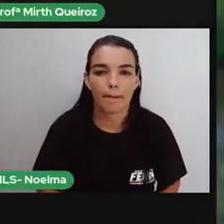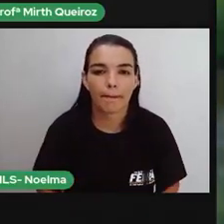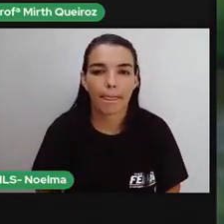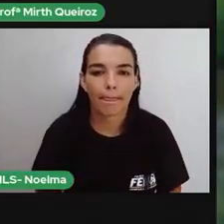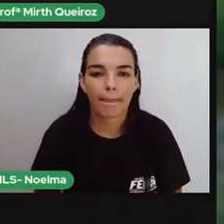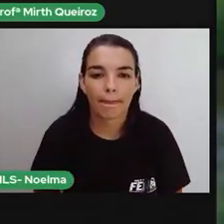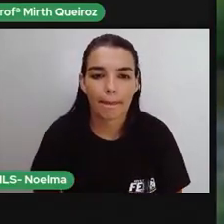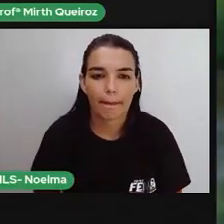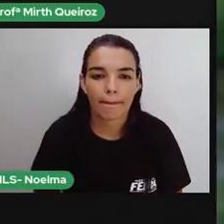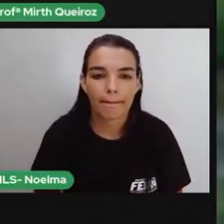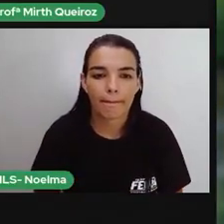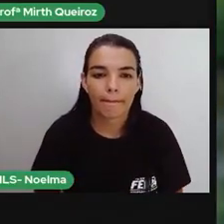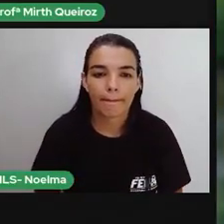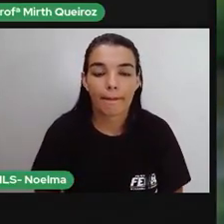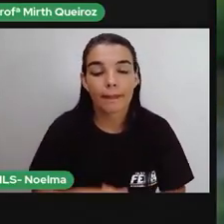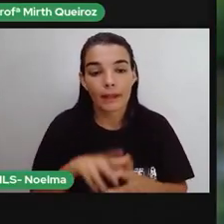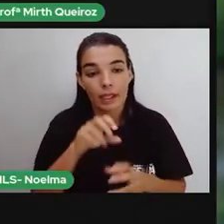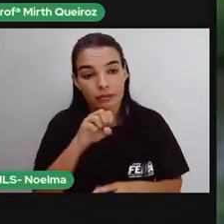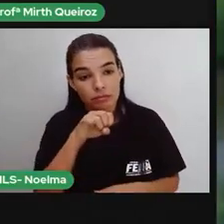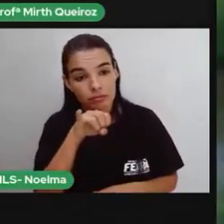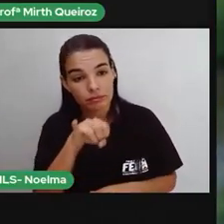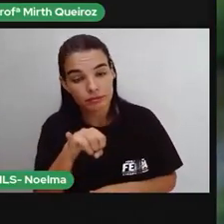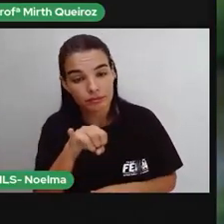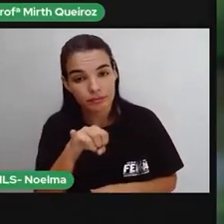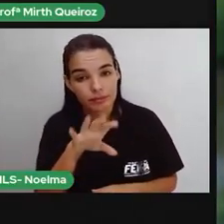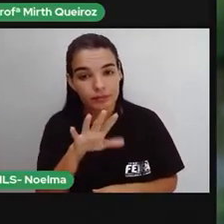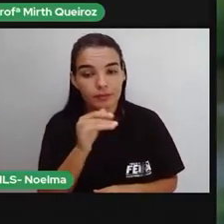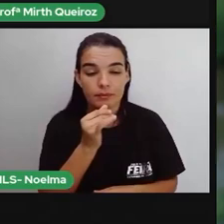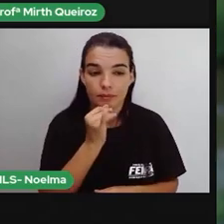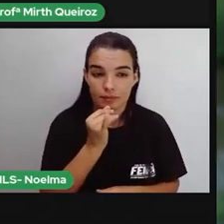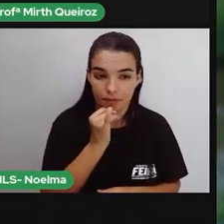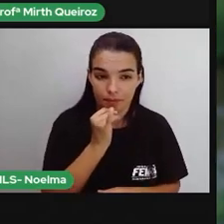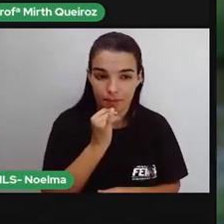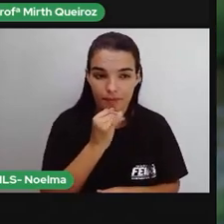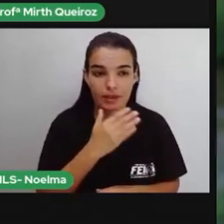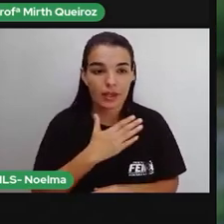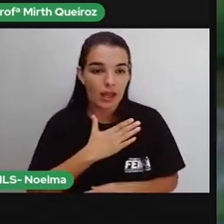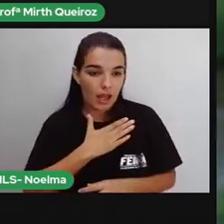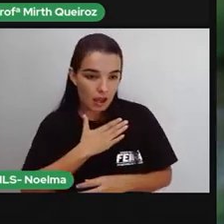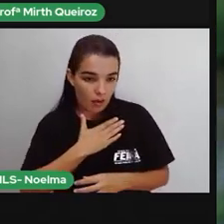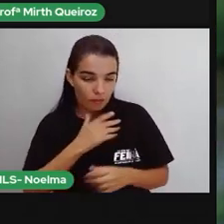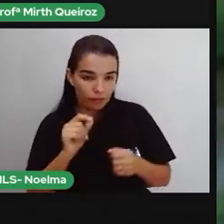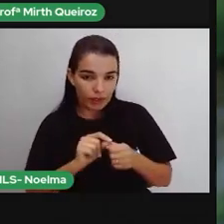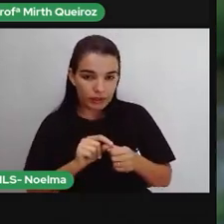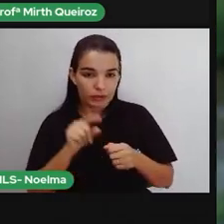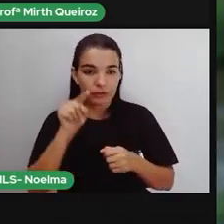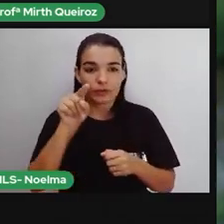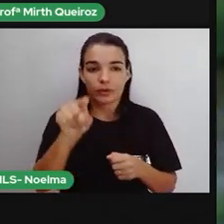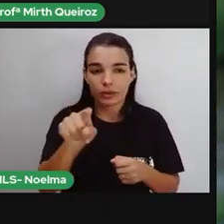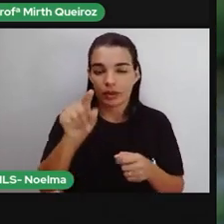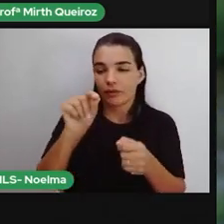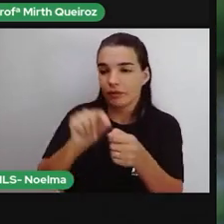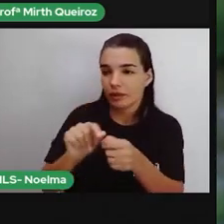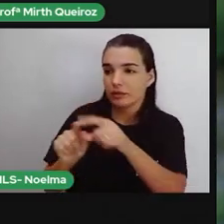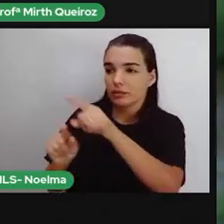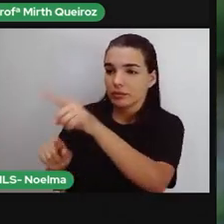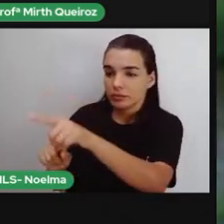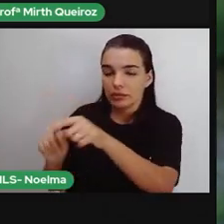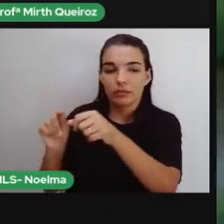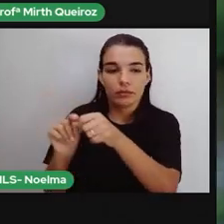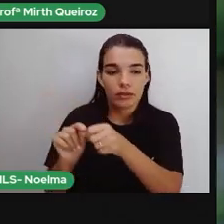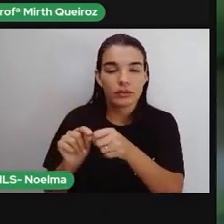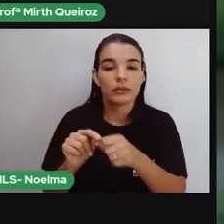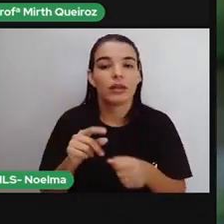multiplicar aquela ação, praticamente todas as cabeceiras aqui, a gente vai ter, de uma vez por todas,